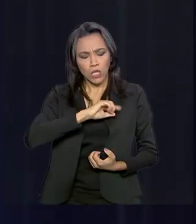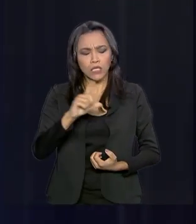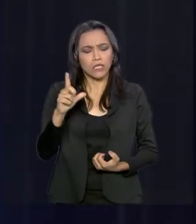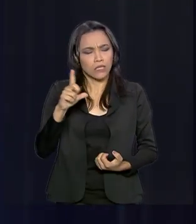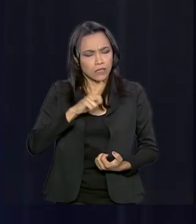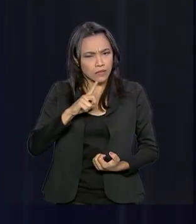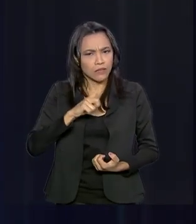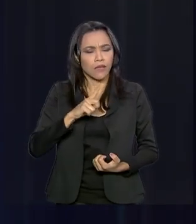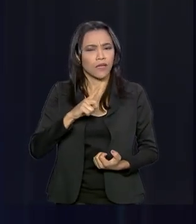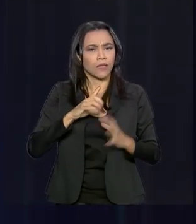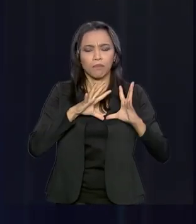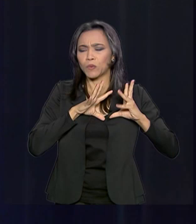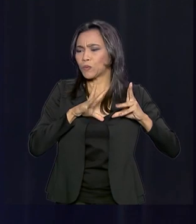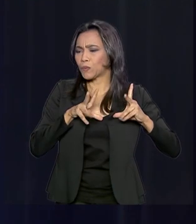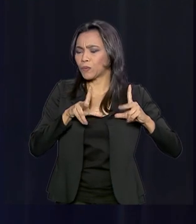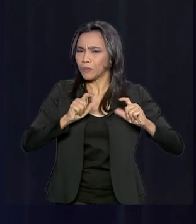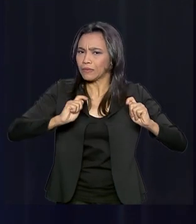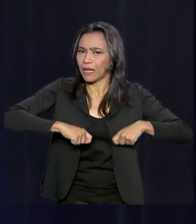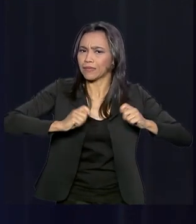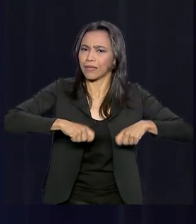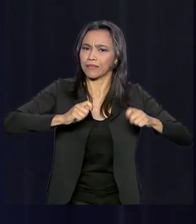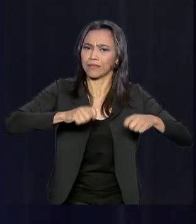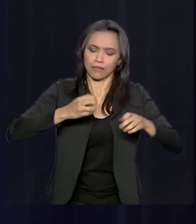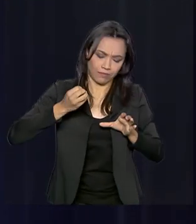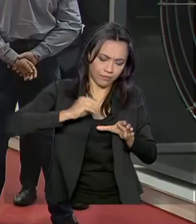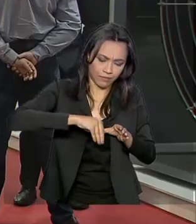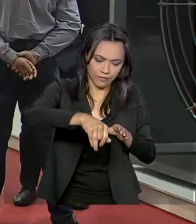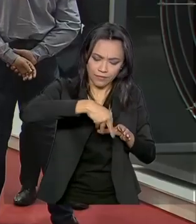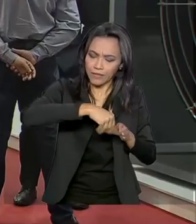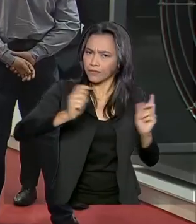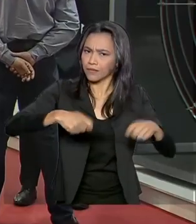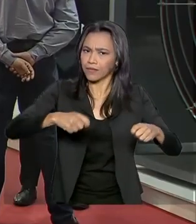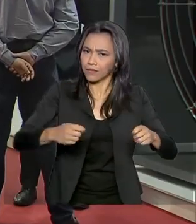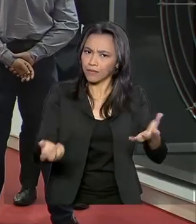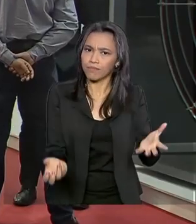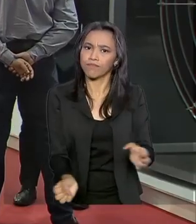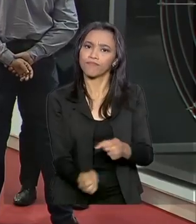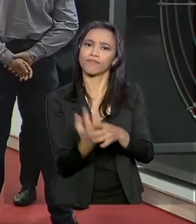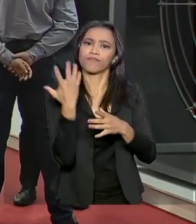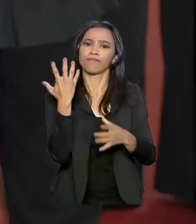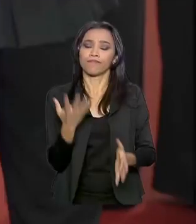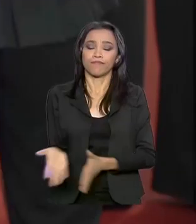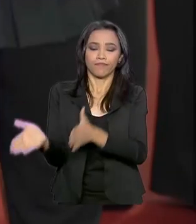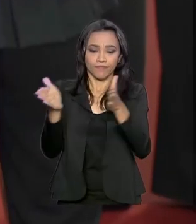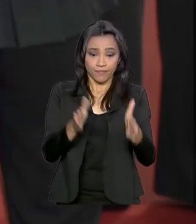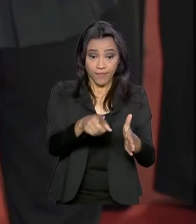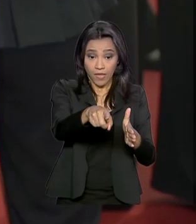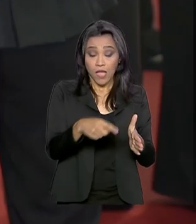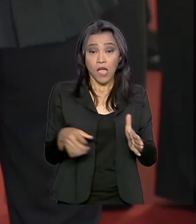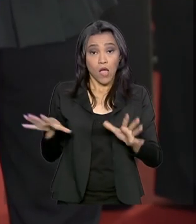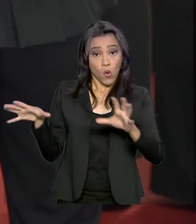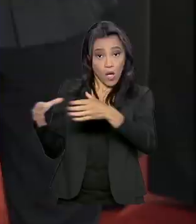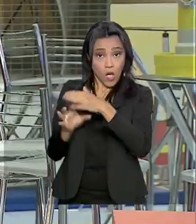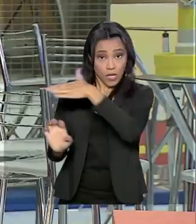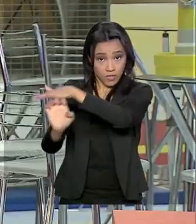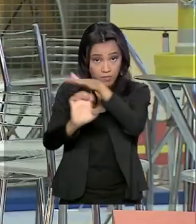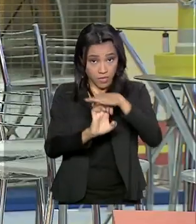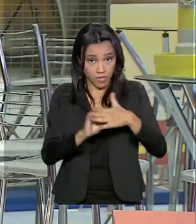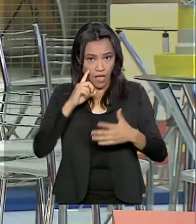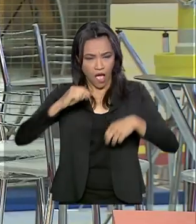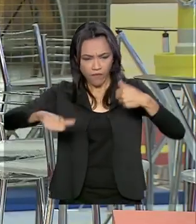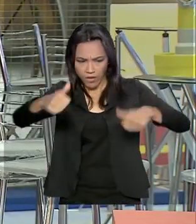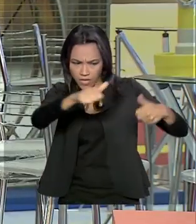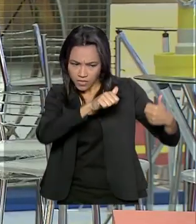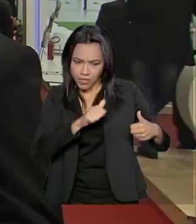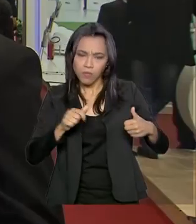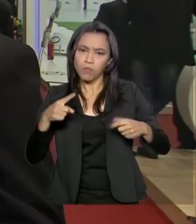a tudo aquilo que nós produzimos. Os produtores fazem uma análise do setor que está recuperando